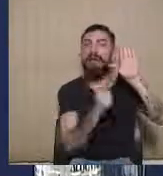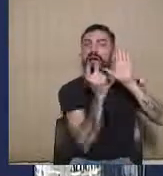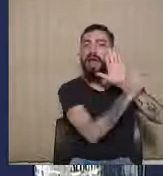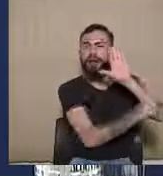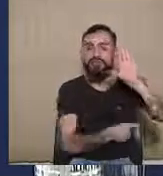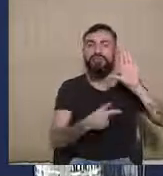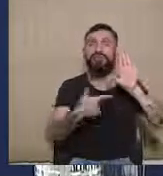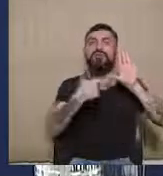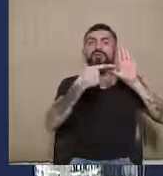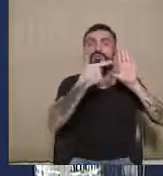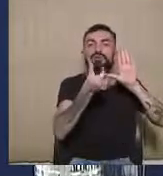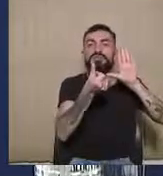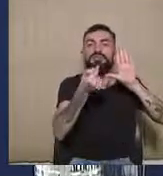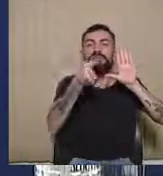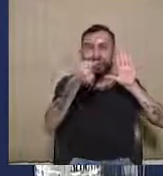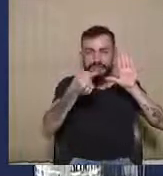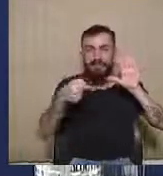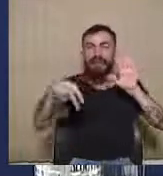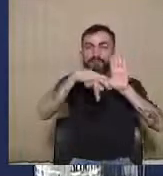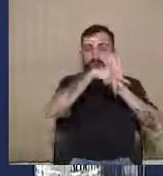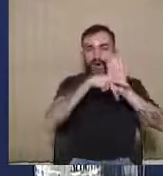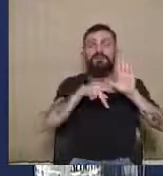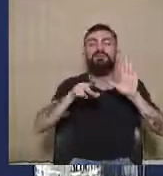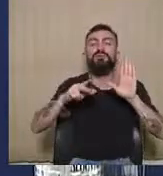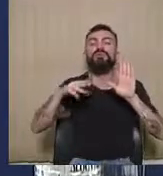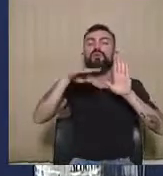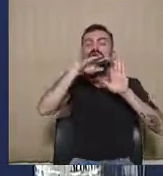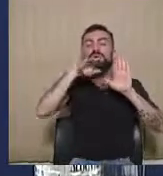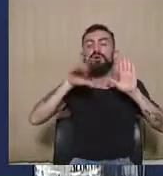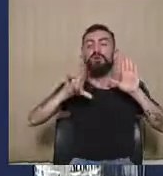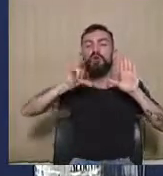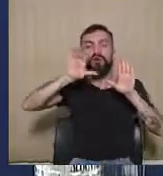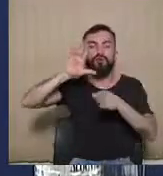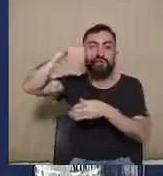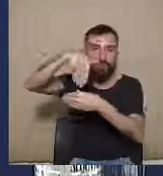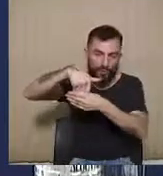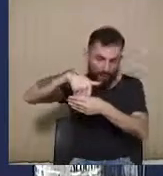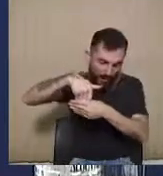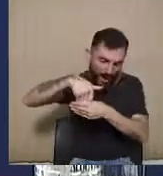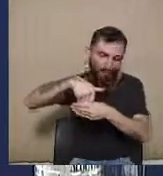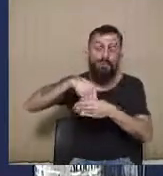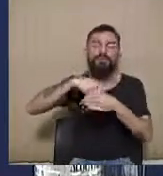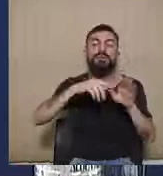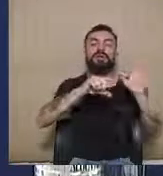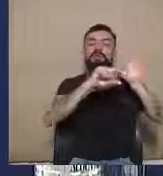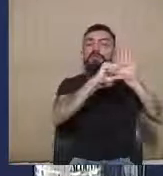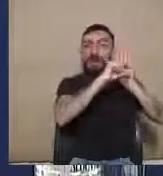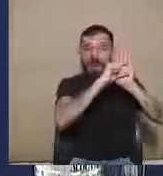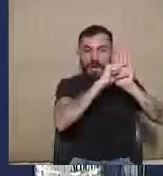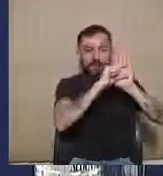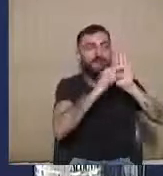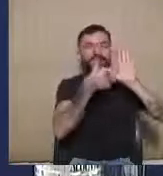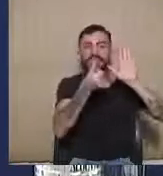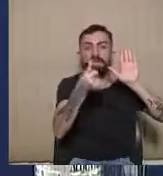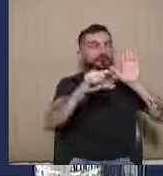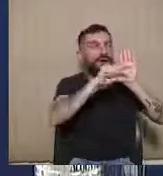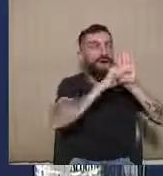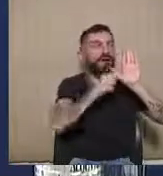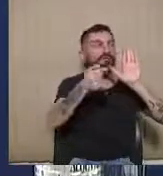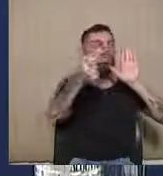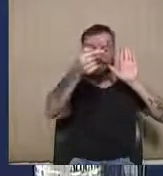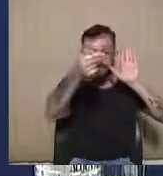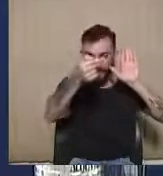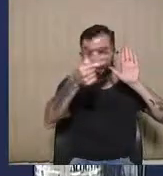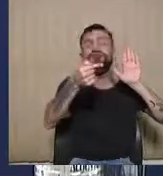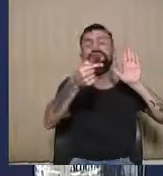267 do Código Eleitoral, nos seus parágrafos sexto e sétimo, a parte